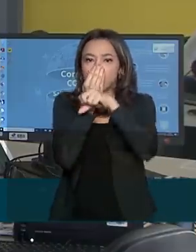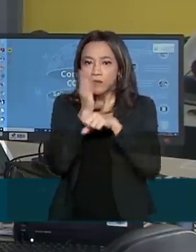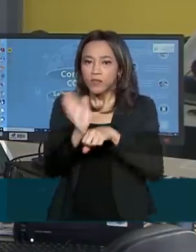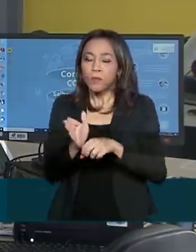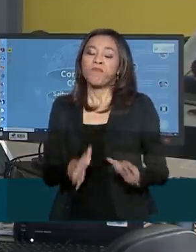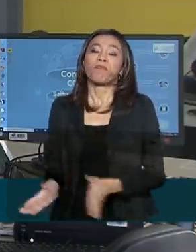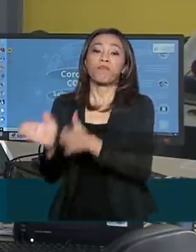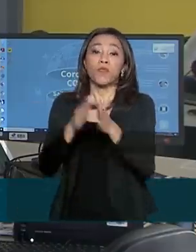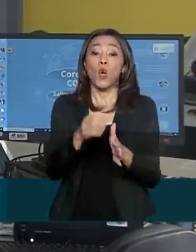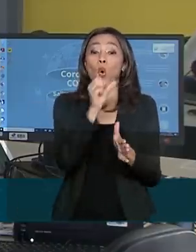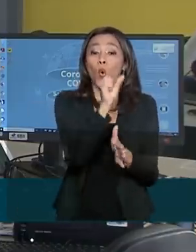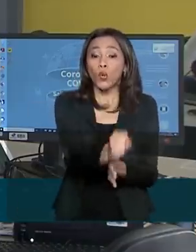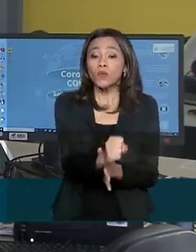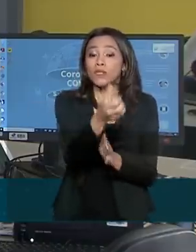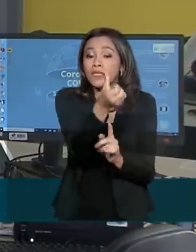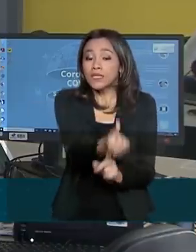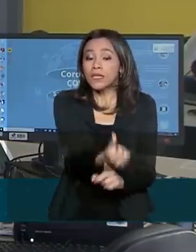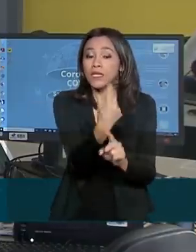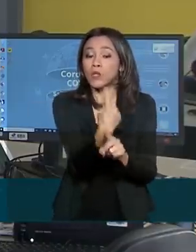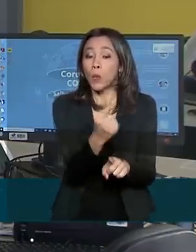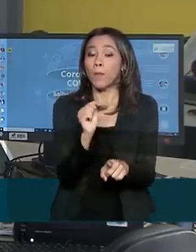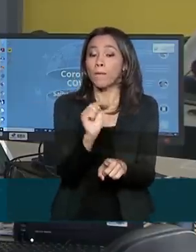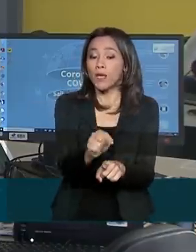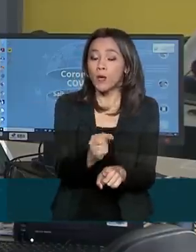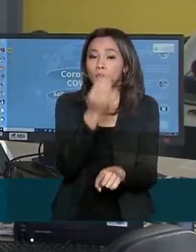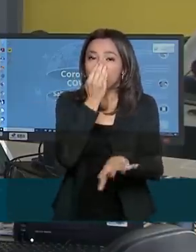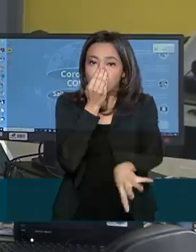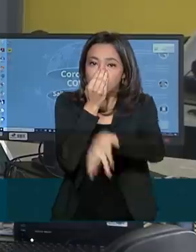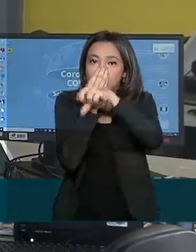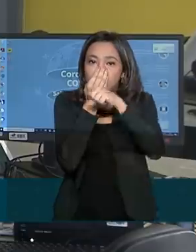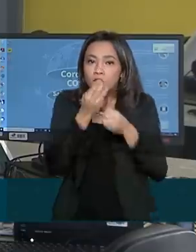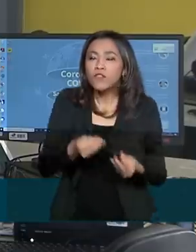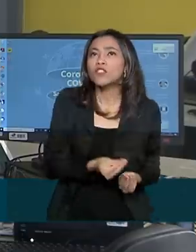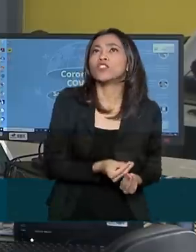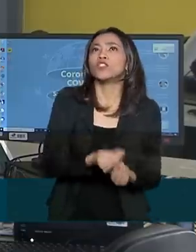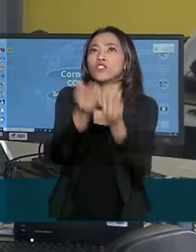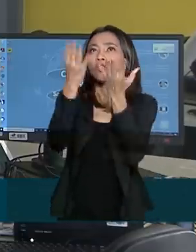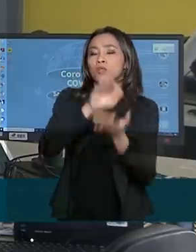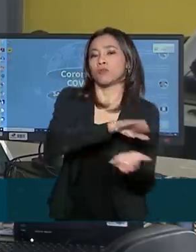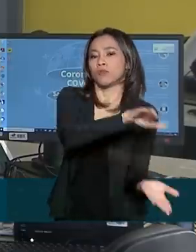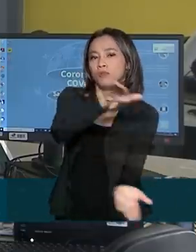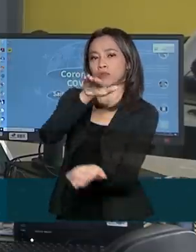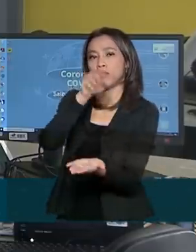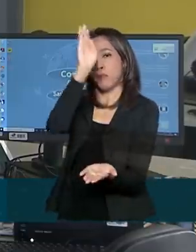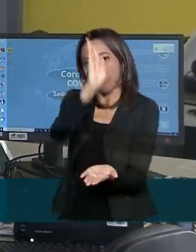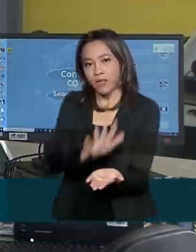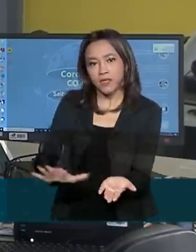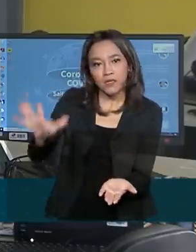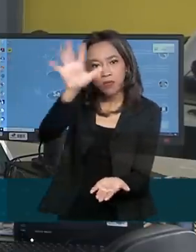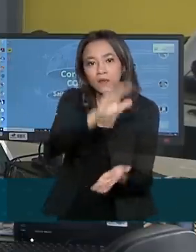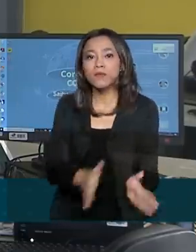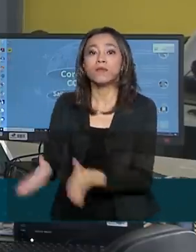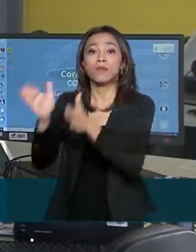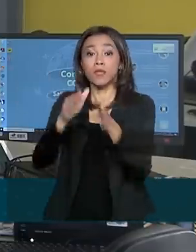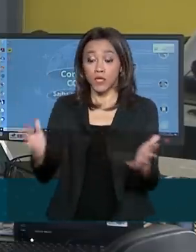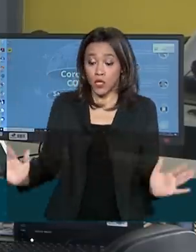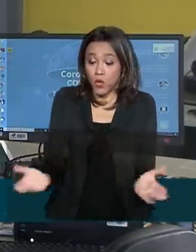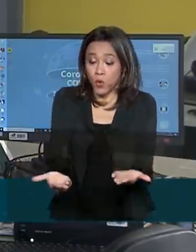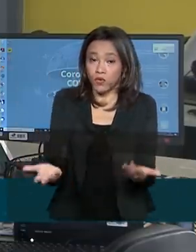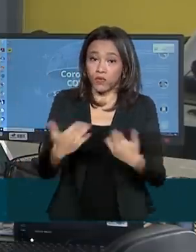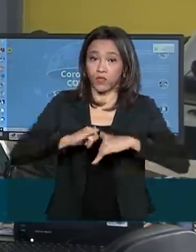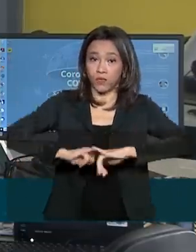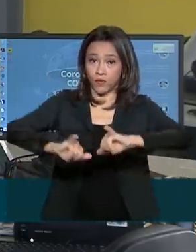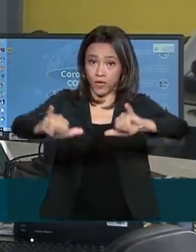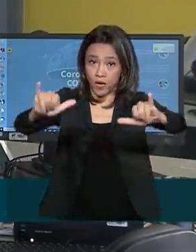distribuiu 861 respiradores para todas as regiões do país. E outra ação do Ministério da Saúde foi publicada hoje no